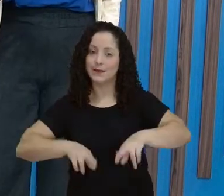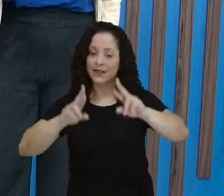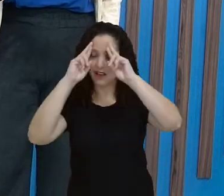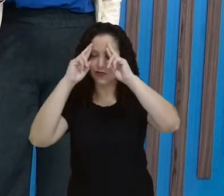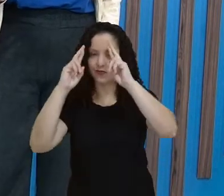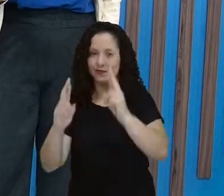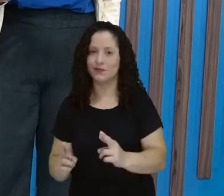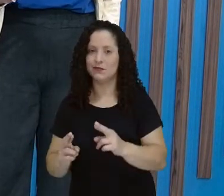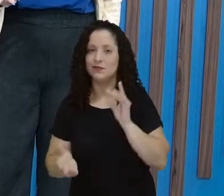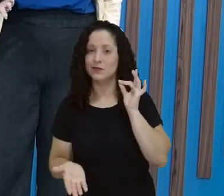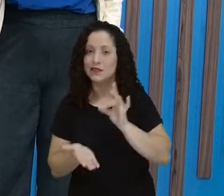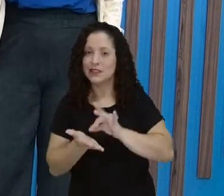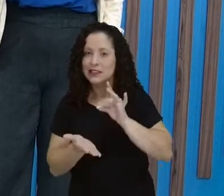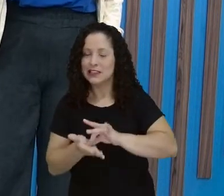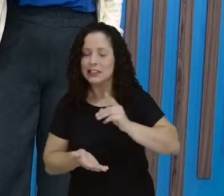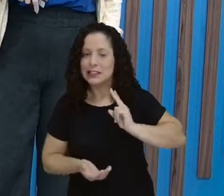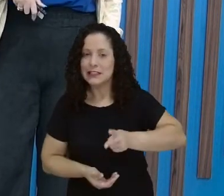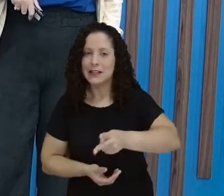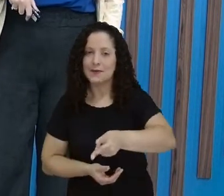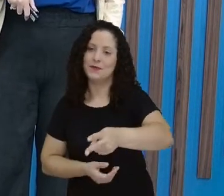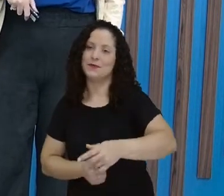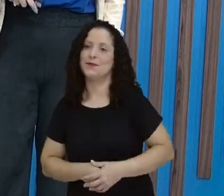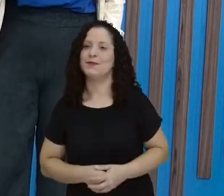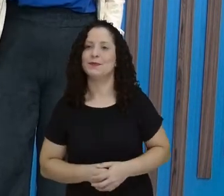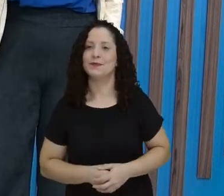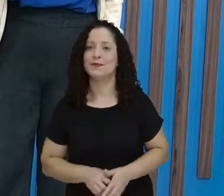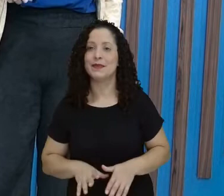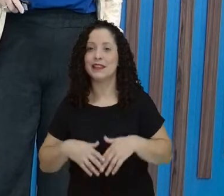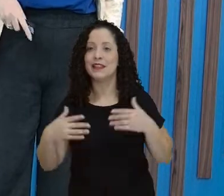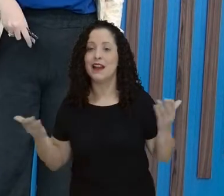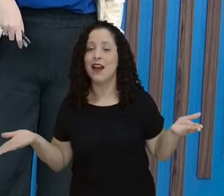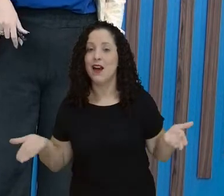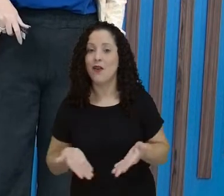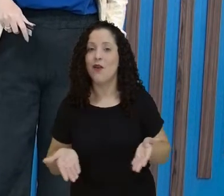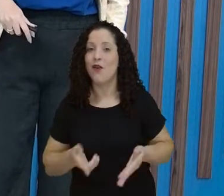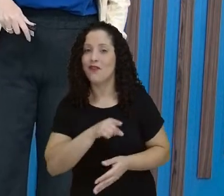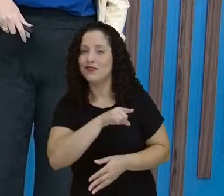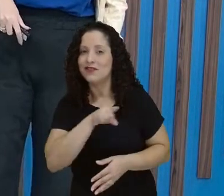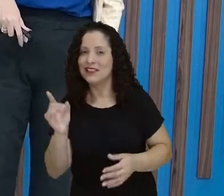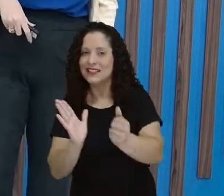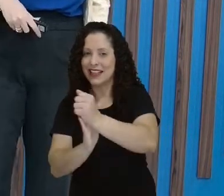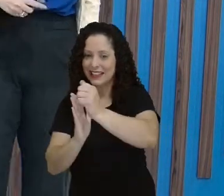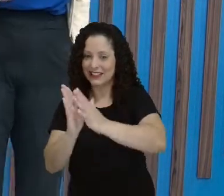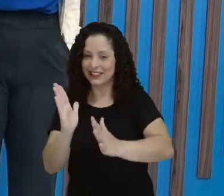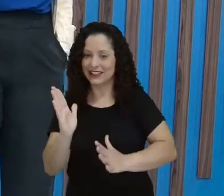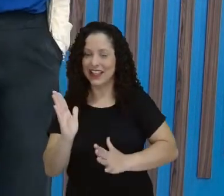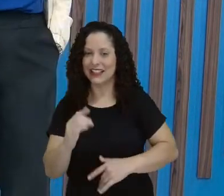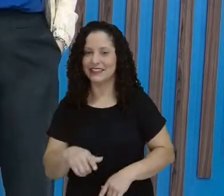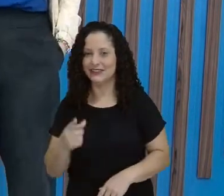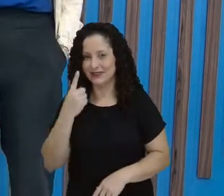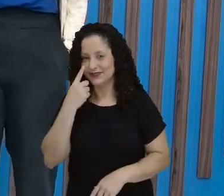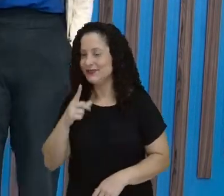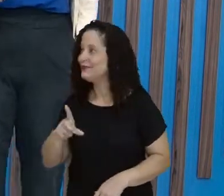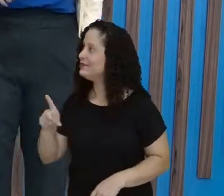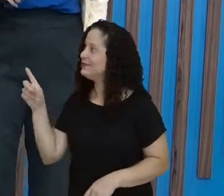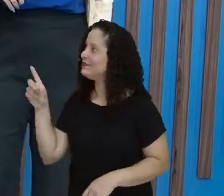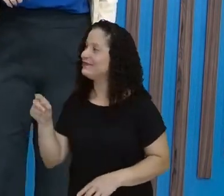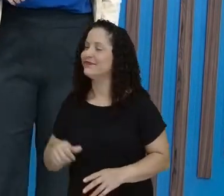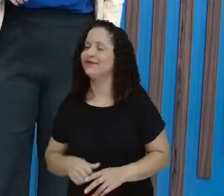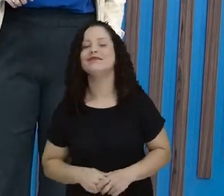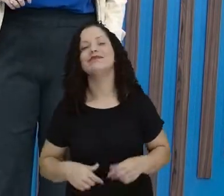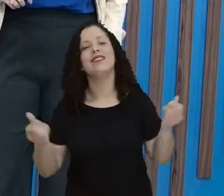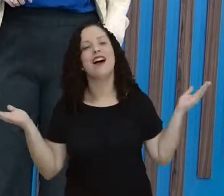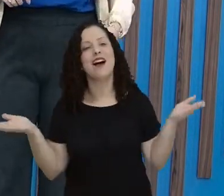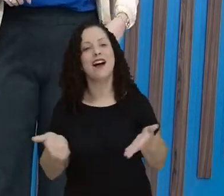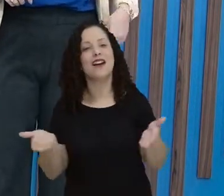sempre a cultura de todos. E sabendo disso, olha, vocês vão ter uma tarefinha extra, olha. Que eu vou botar aqui, ó. Agora é com